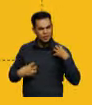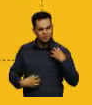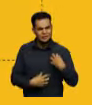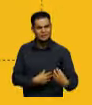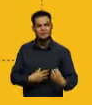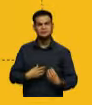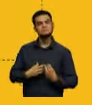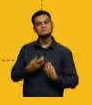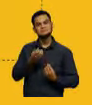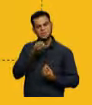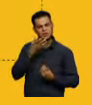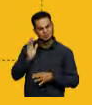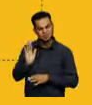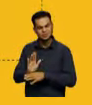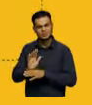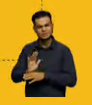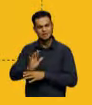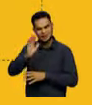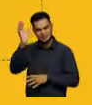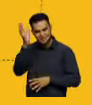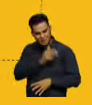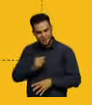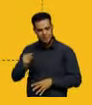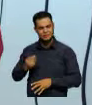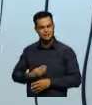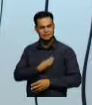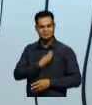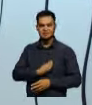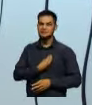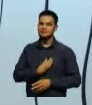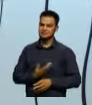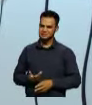se todos se juntarem, uma vida pode ser salva.